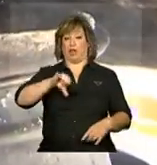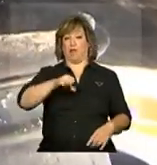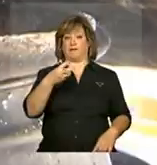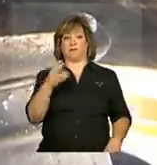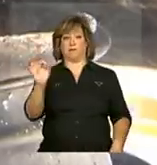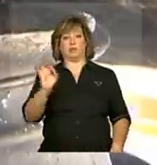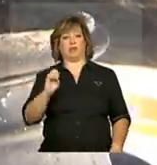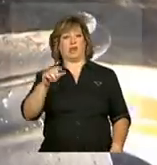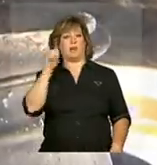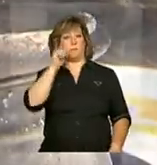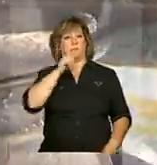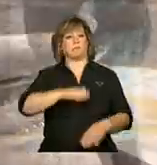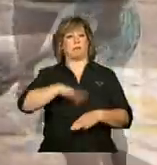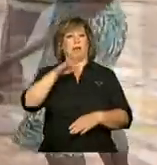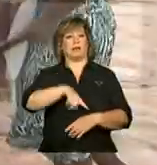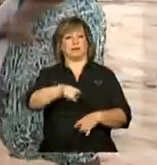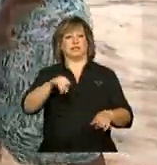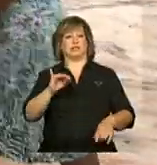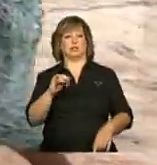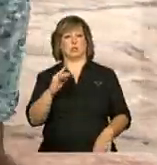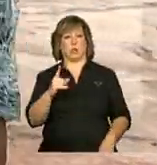dos titulares do Bolsa.